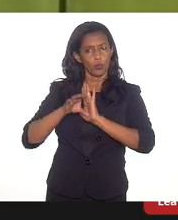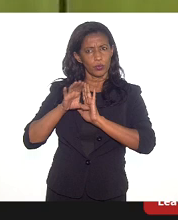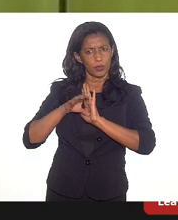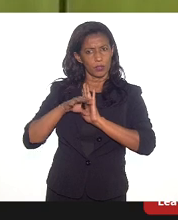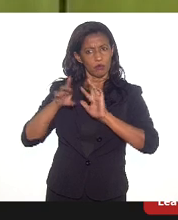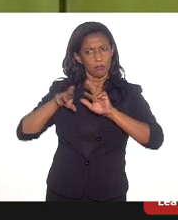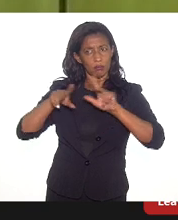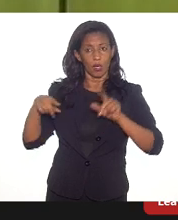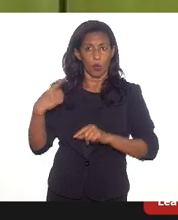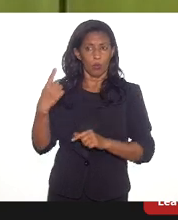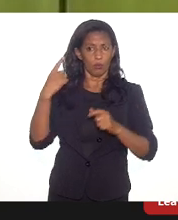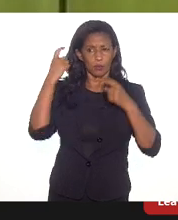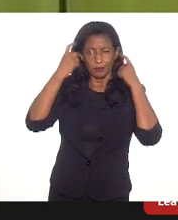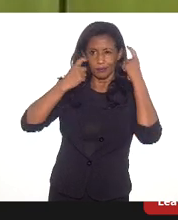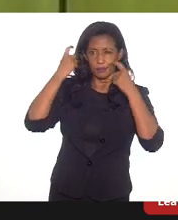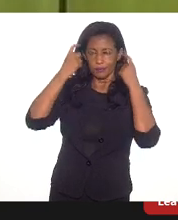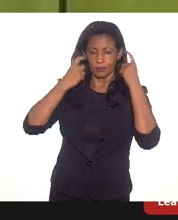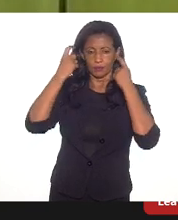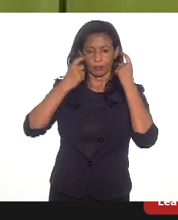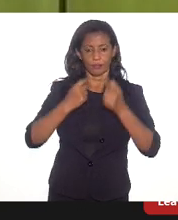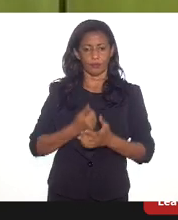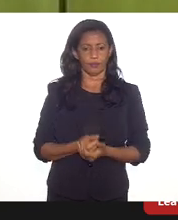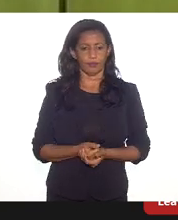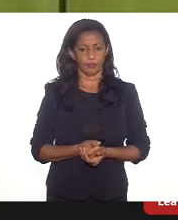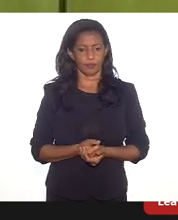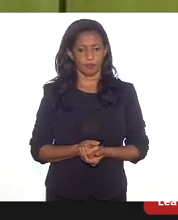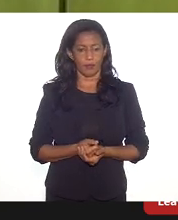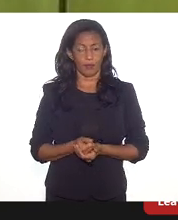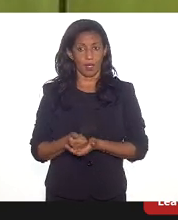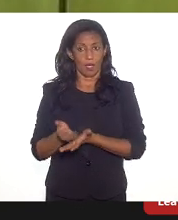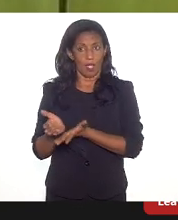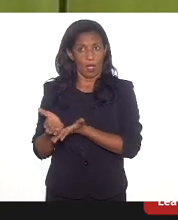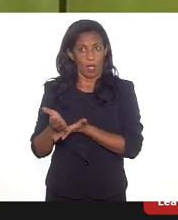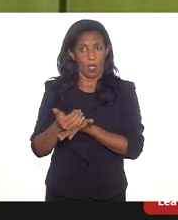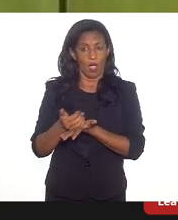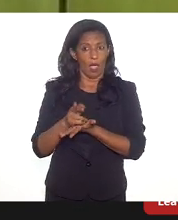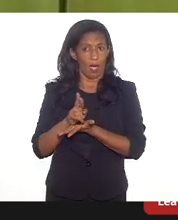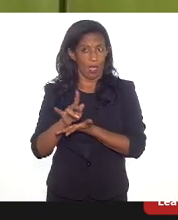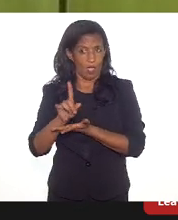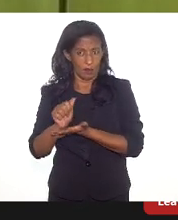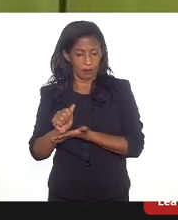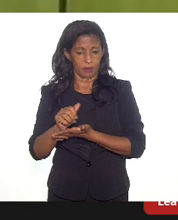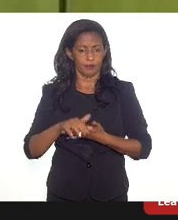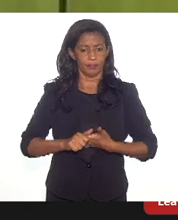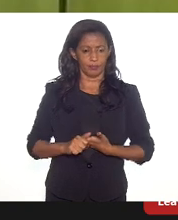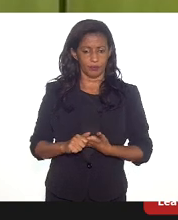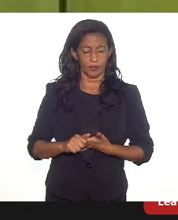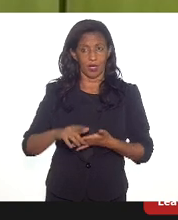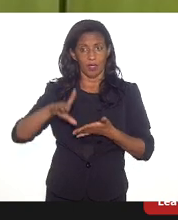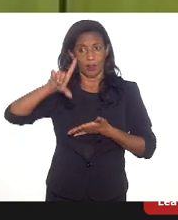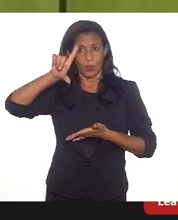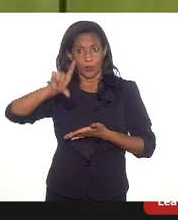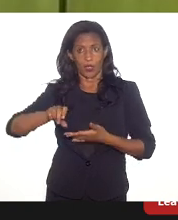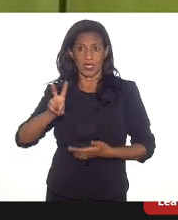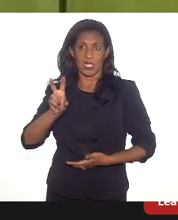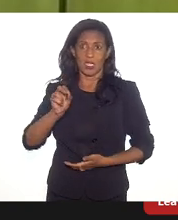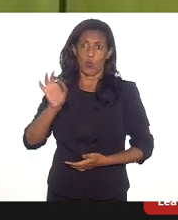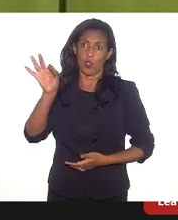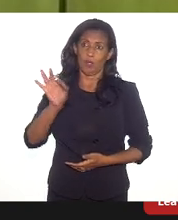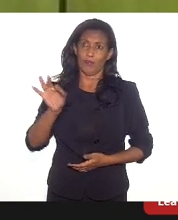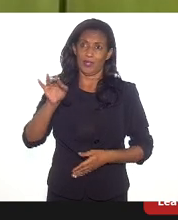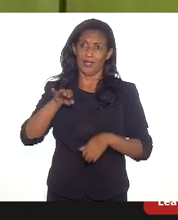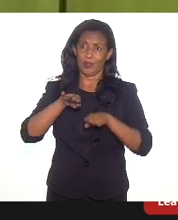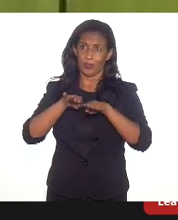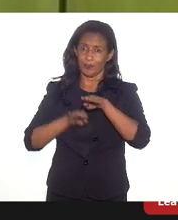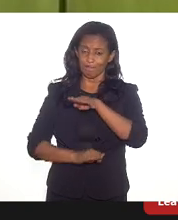nossas preocupações é que a renda, na verdade, nossa, você teve uma queda de 50% de